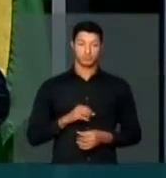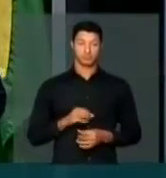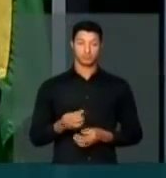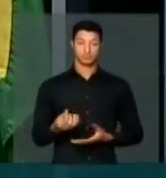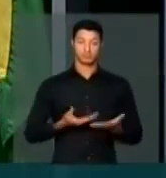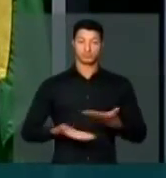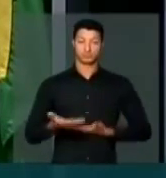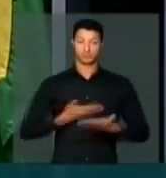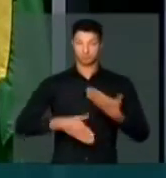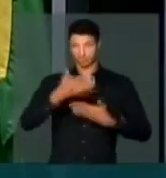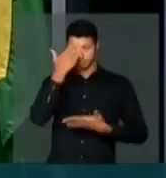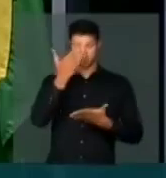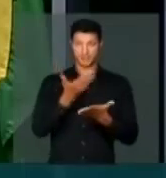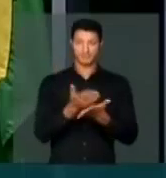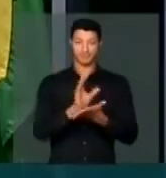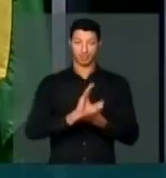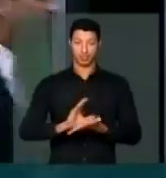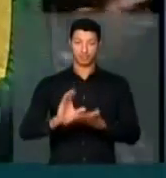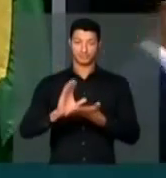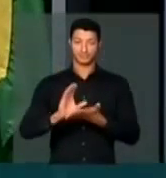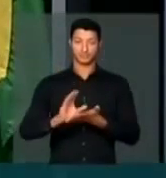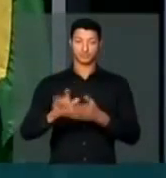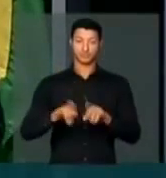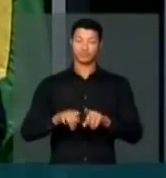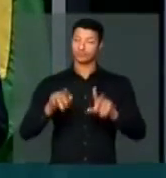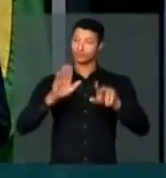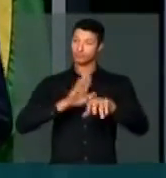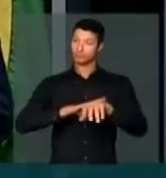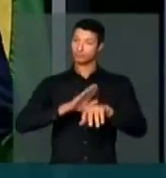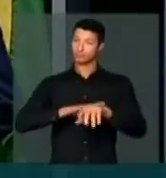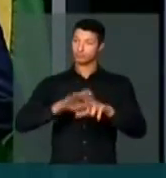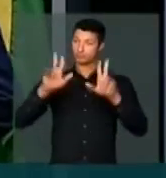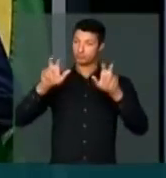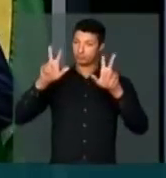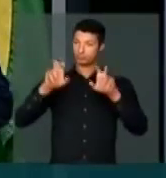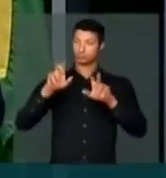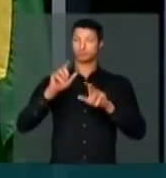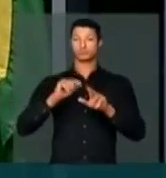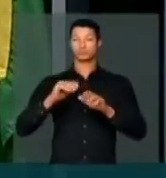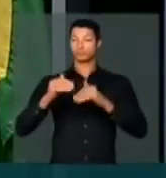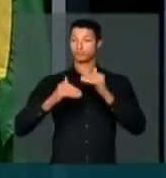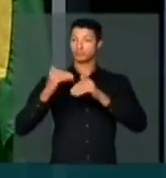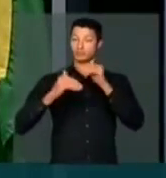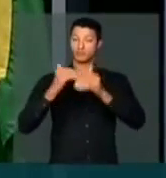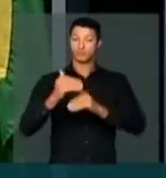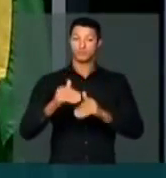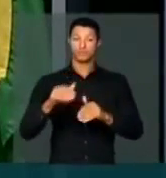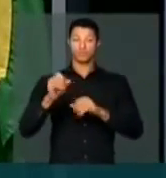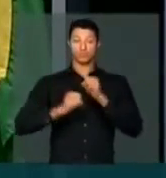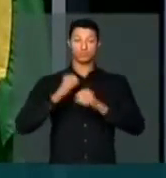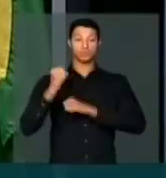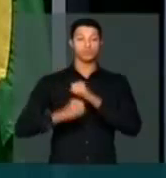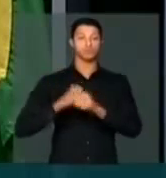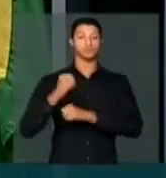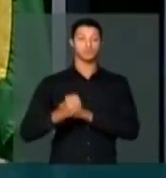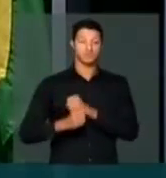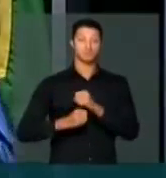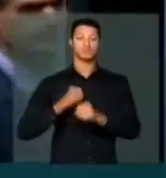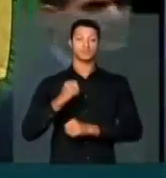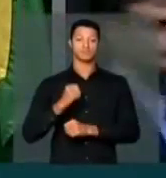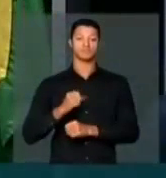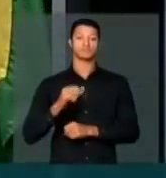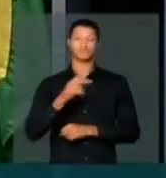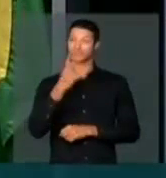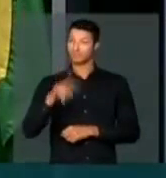relação de confiança. E esse tempo que se passa, esses anos que se passam,